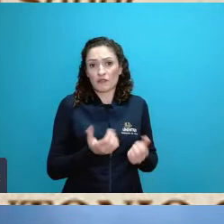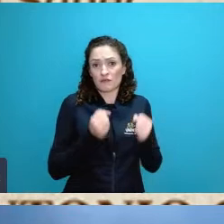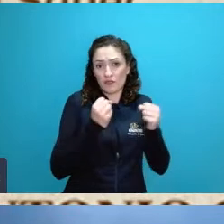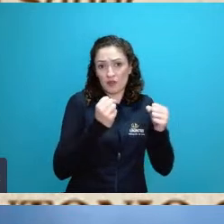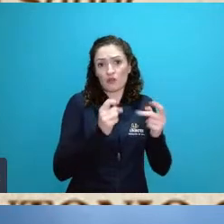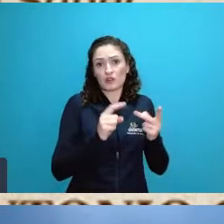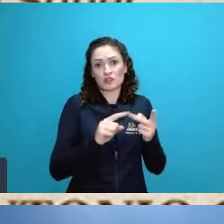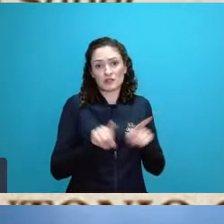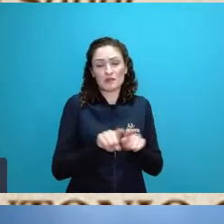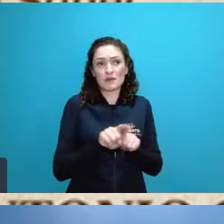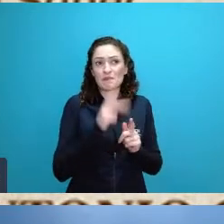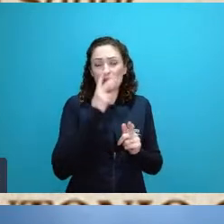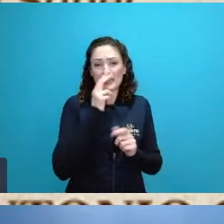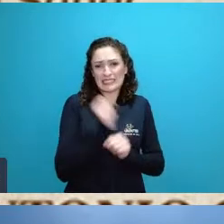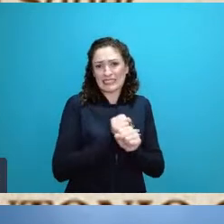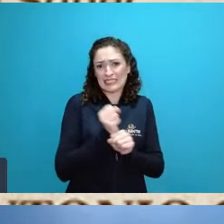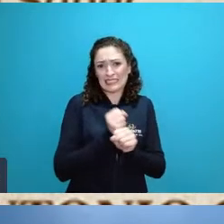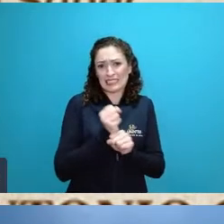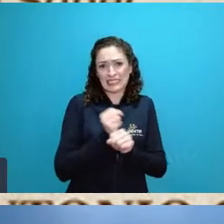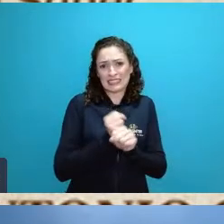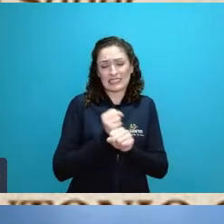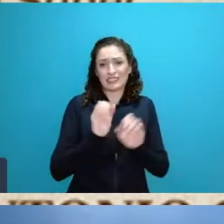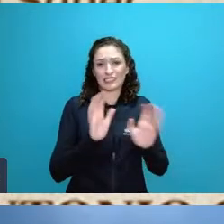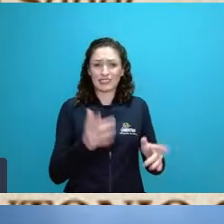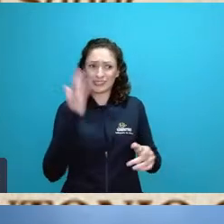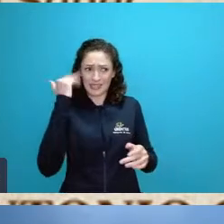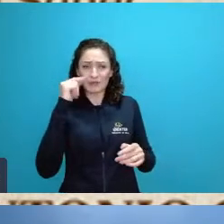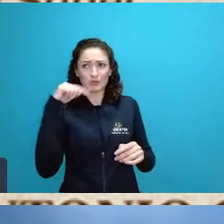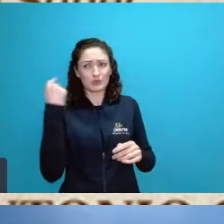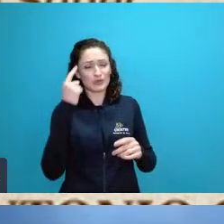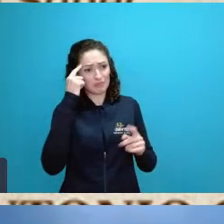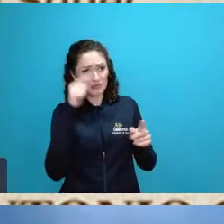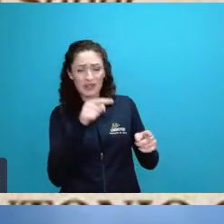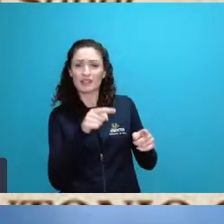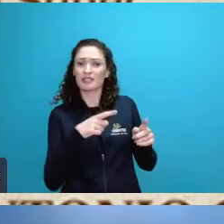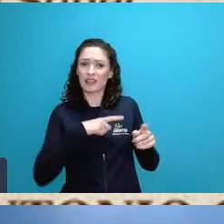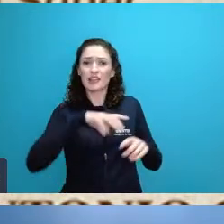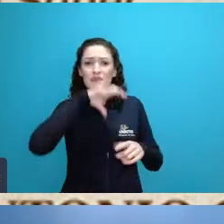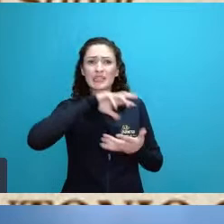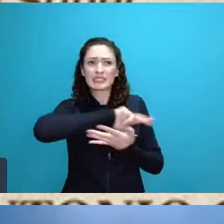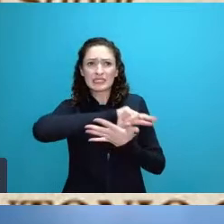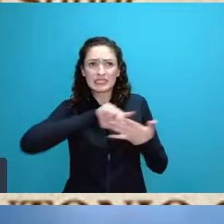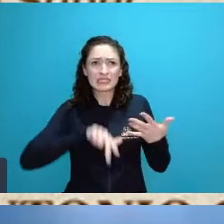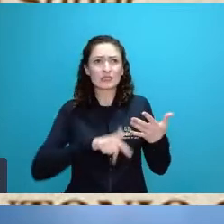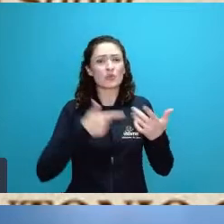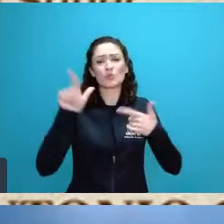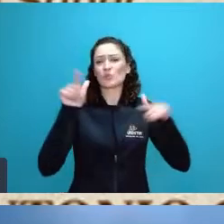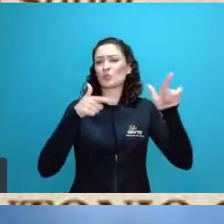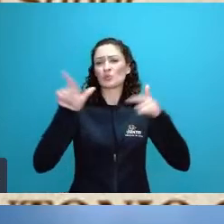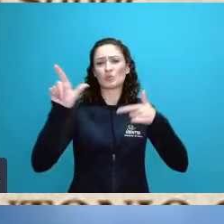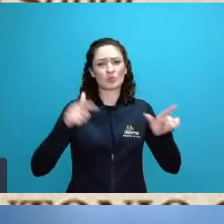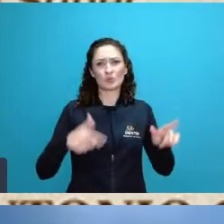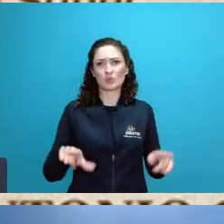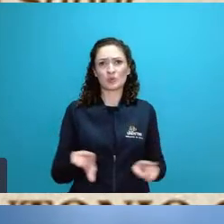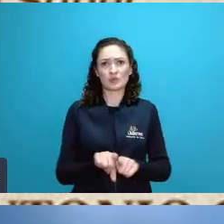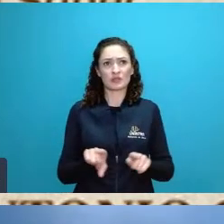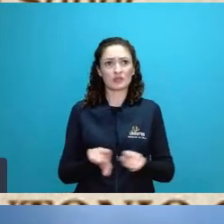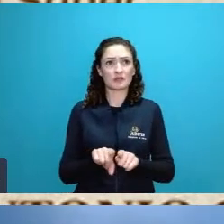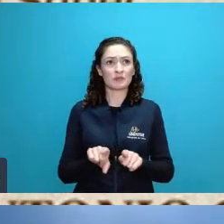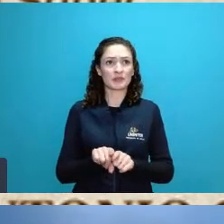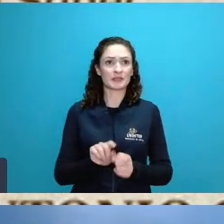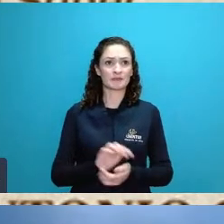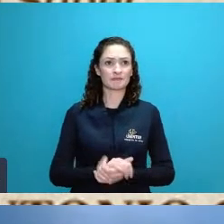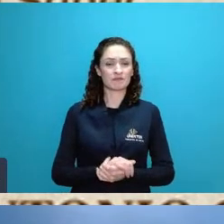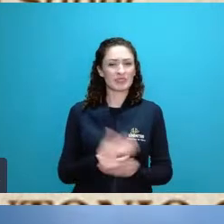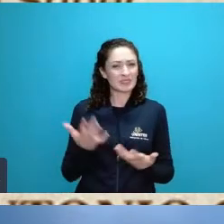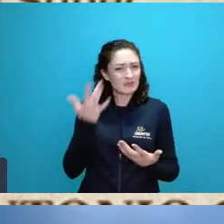guardiã né de espécies florestais e espécies animais e de outras tantas espécies aí então não sei se me